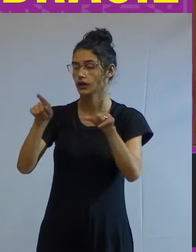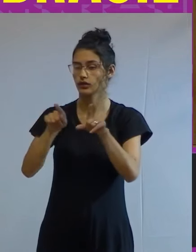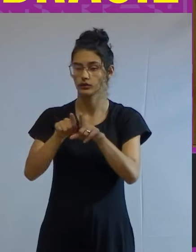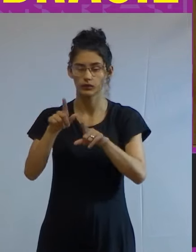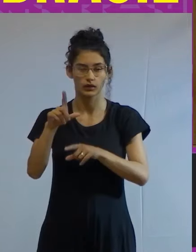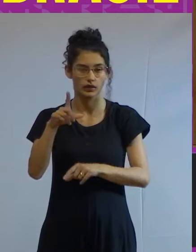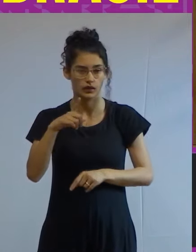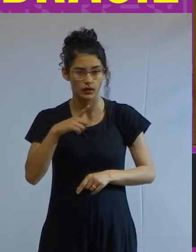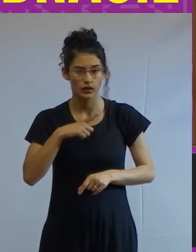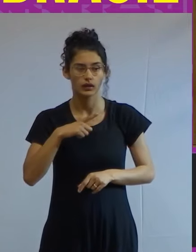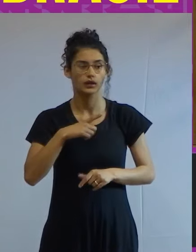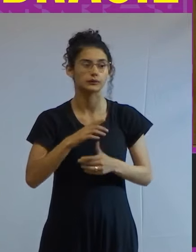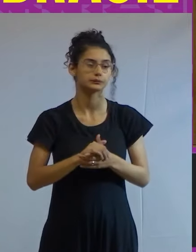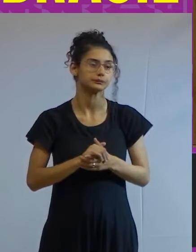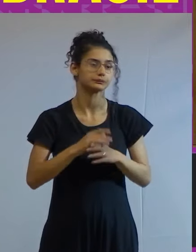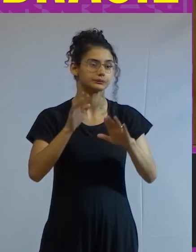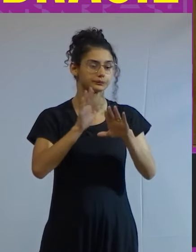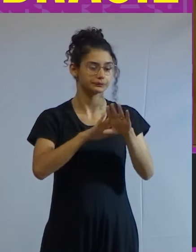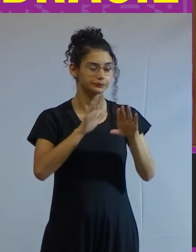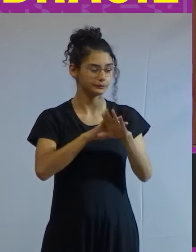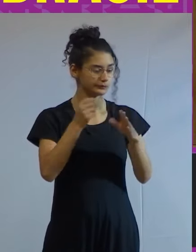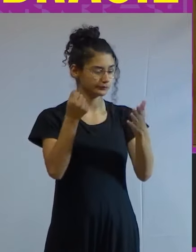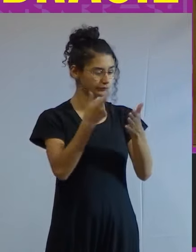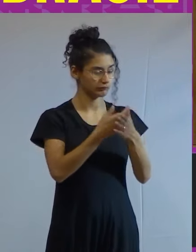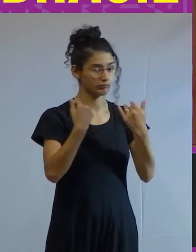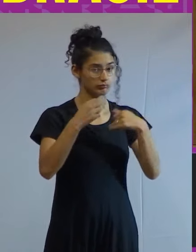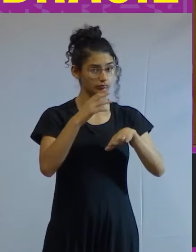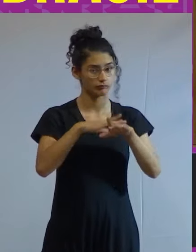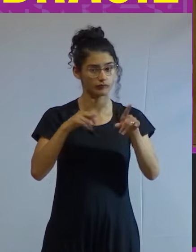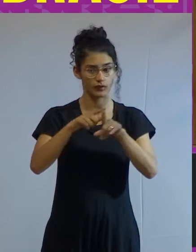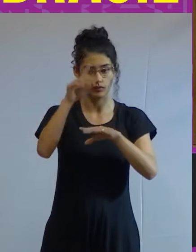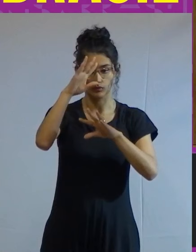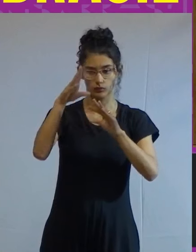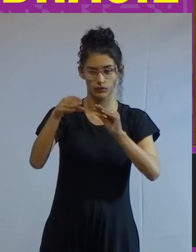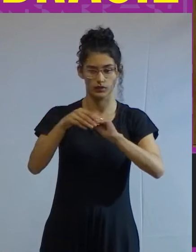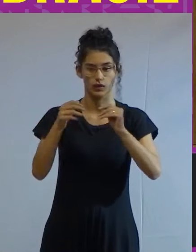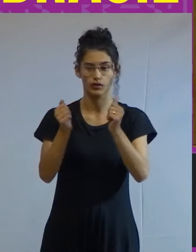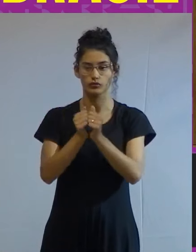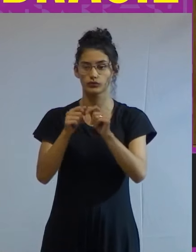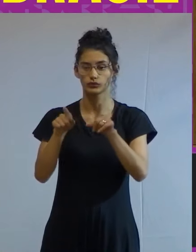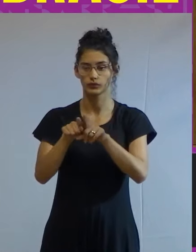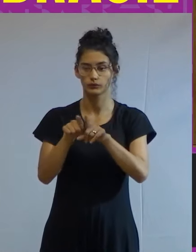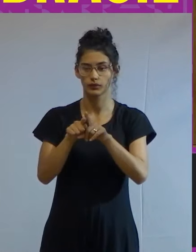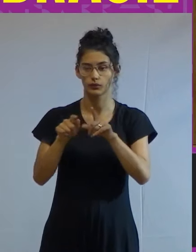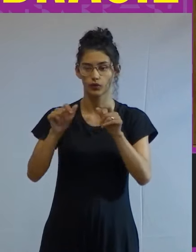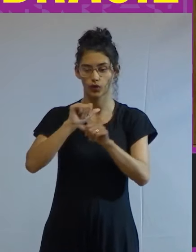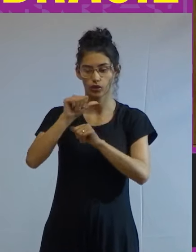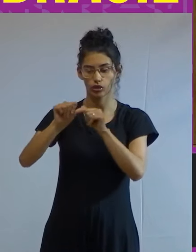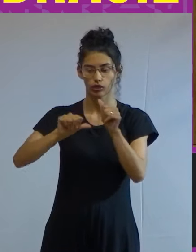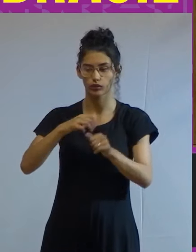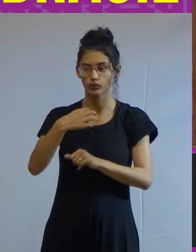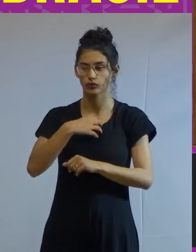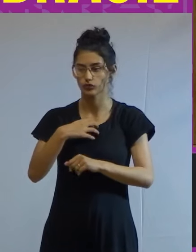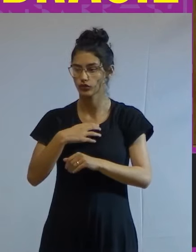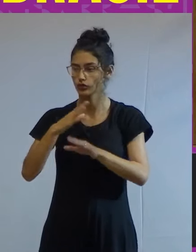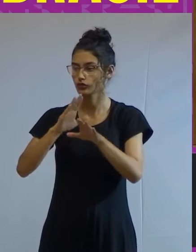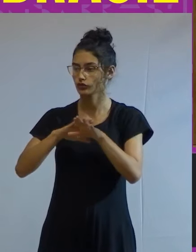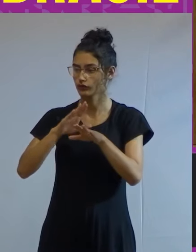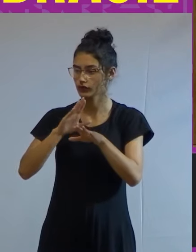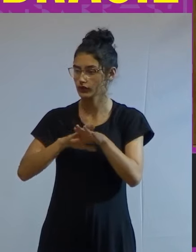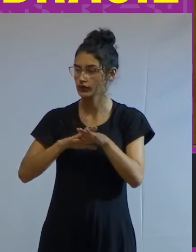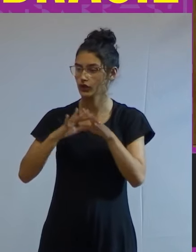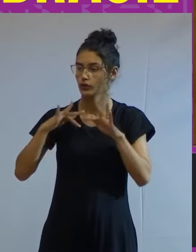trabalho a subordinação formal necessita ser completada com alterações no modo de produzir